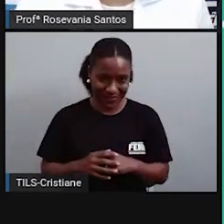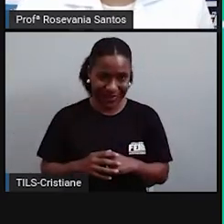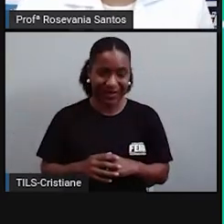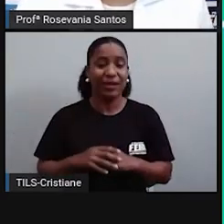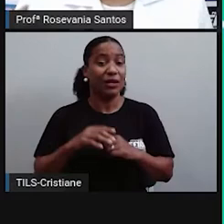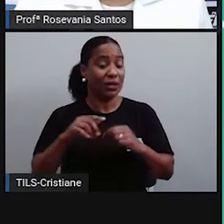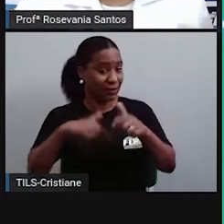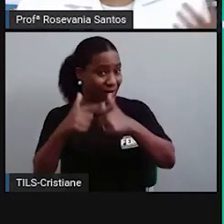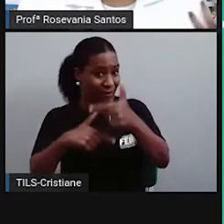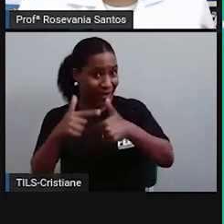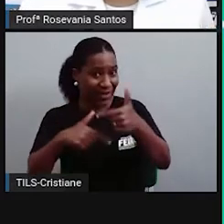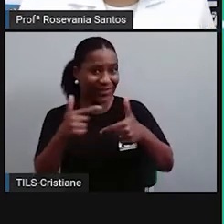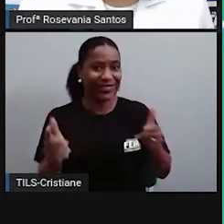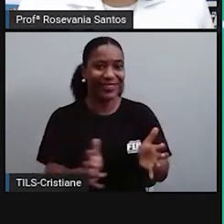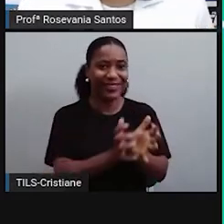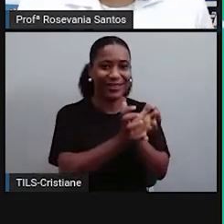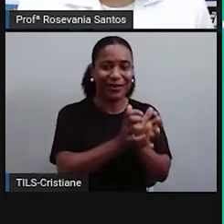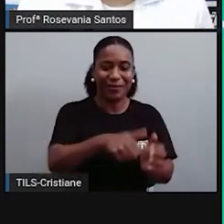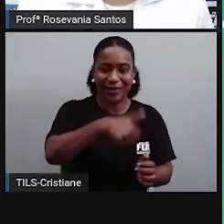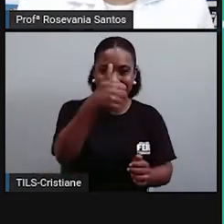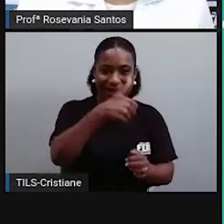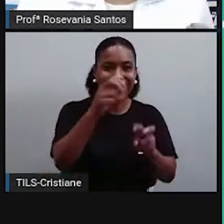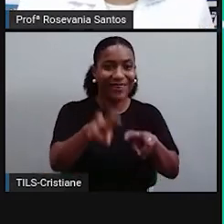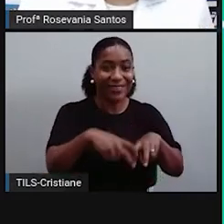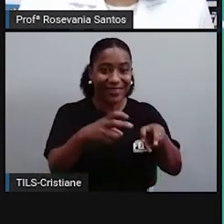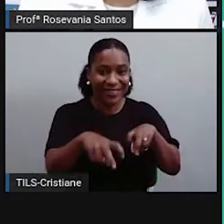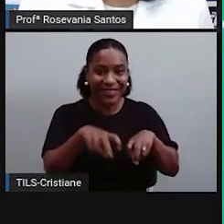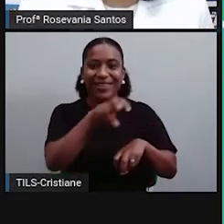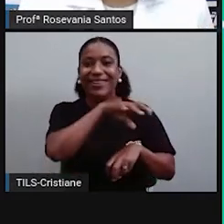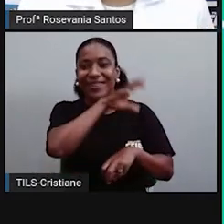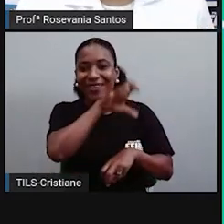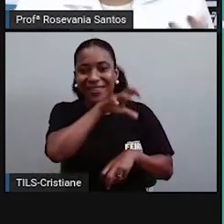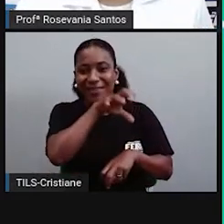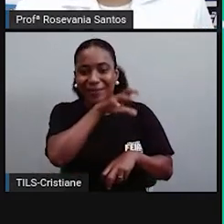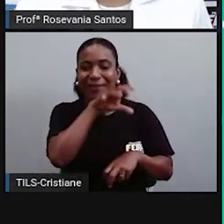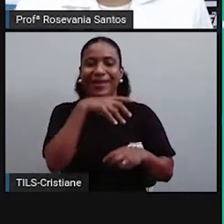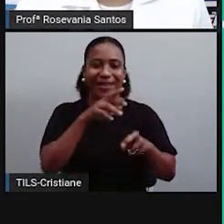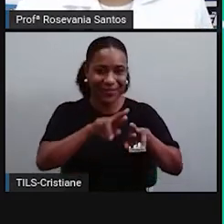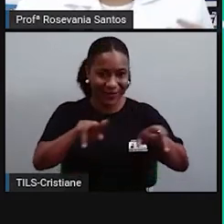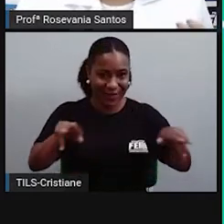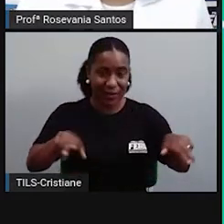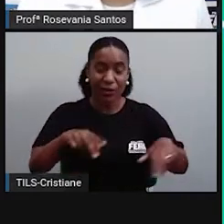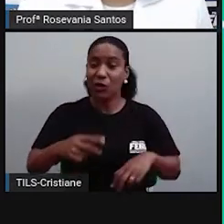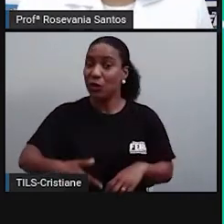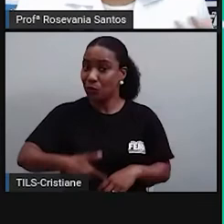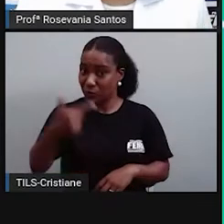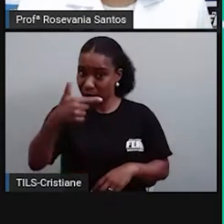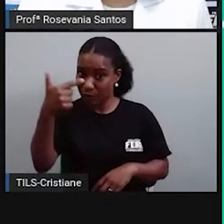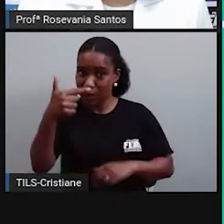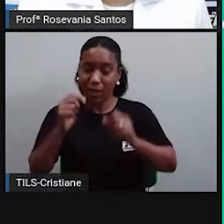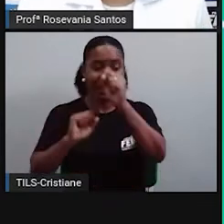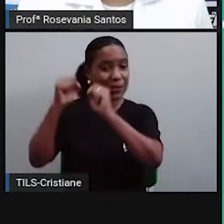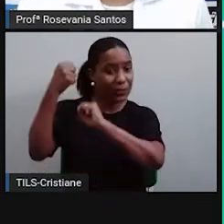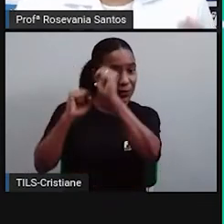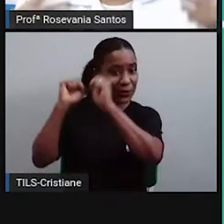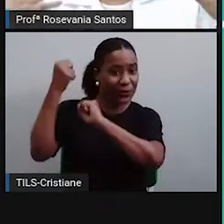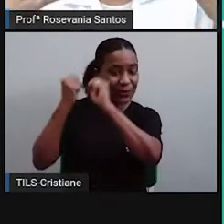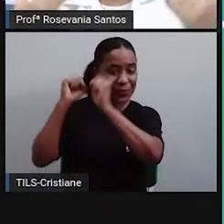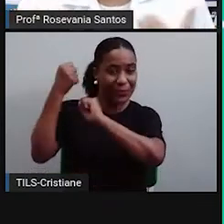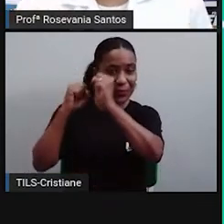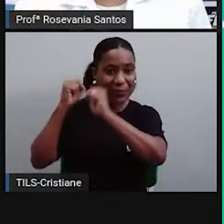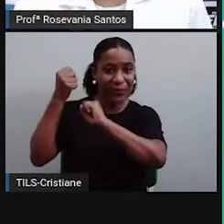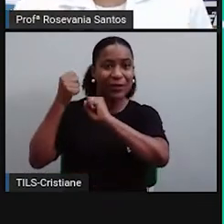setor primário, que envolve a agricultura, a pecuária, o setor secundário, que envolve a parte da indústria, das fábricas,